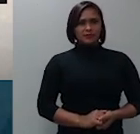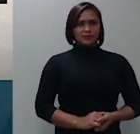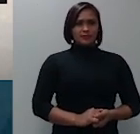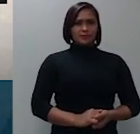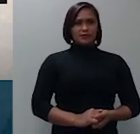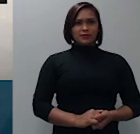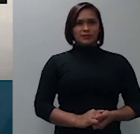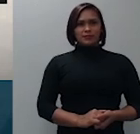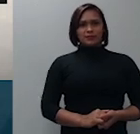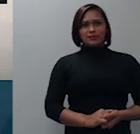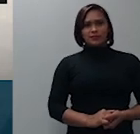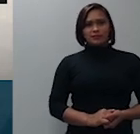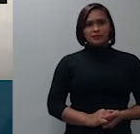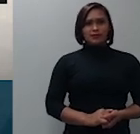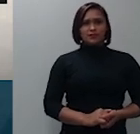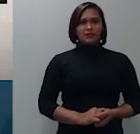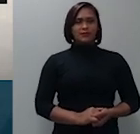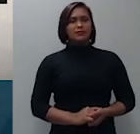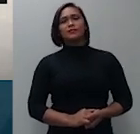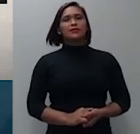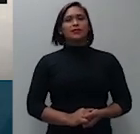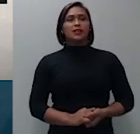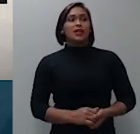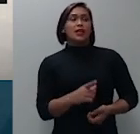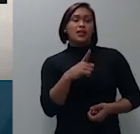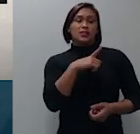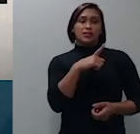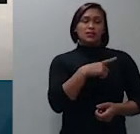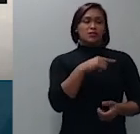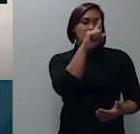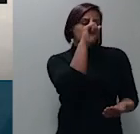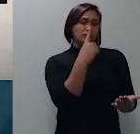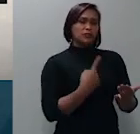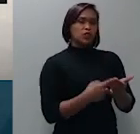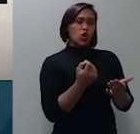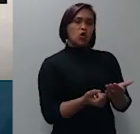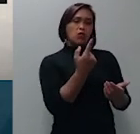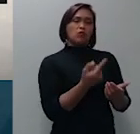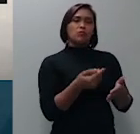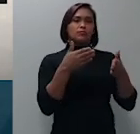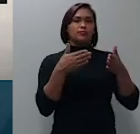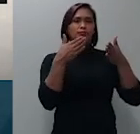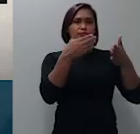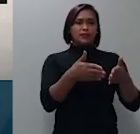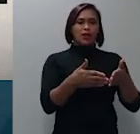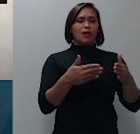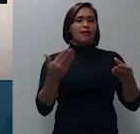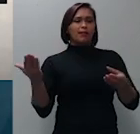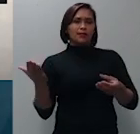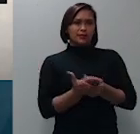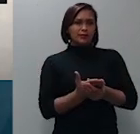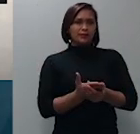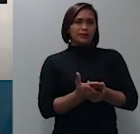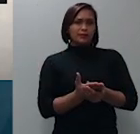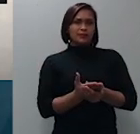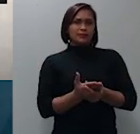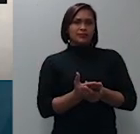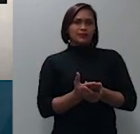se ele tivesse decidido uma questão de condição da ação teria que fazer o agravo logo